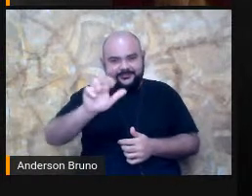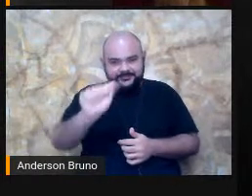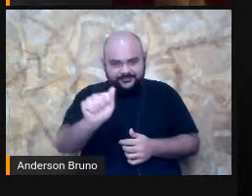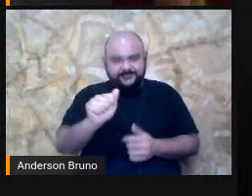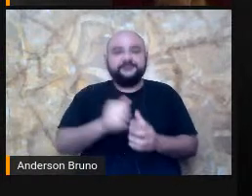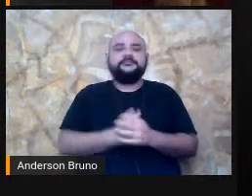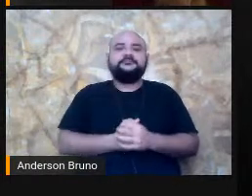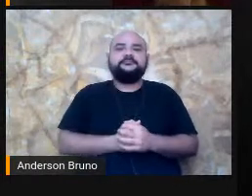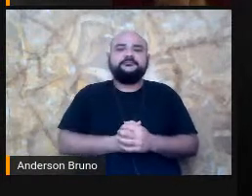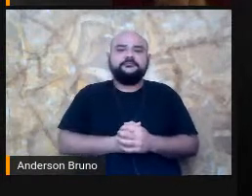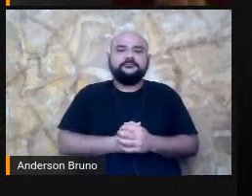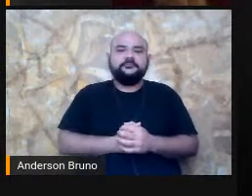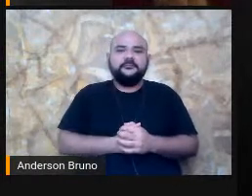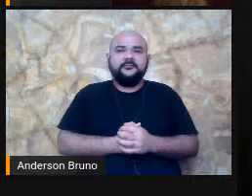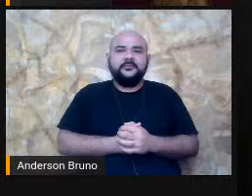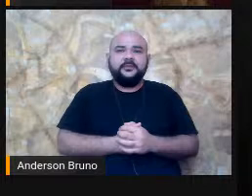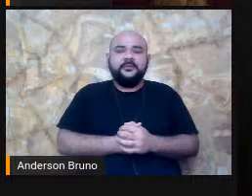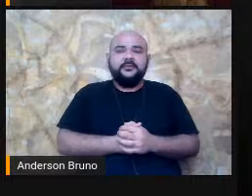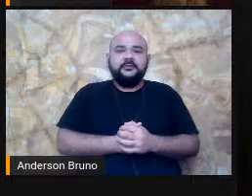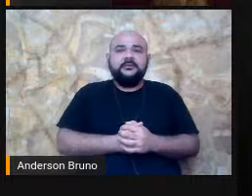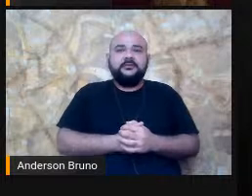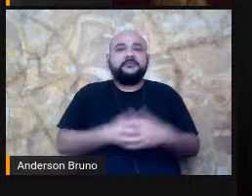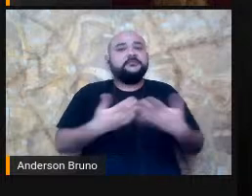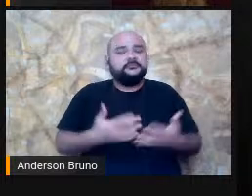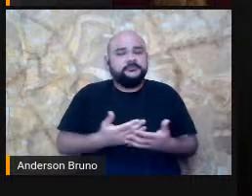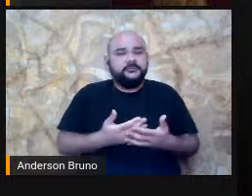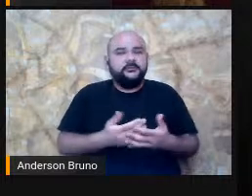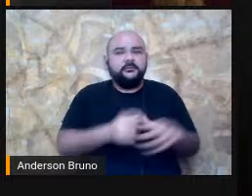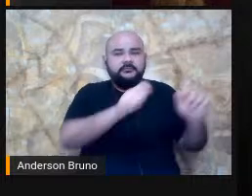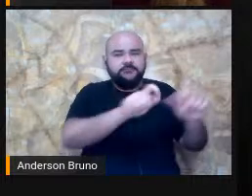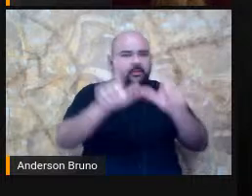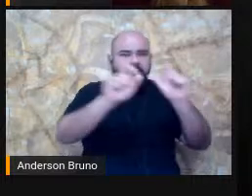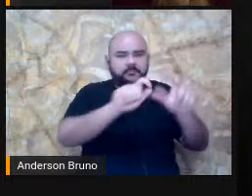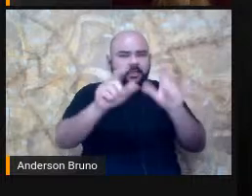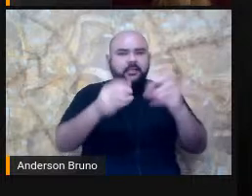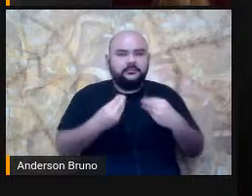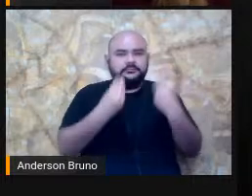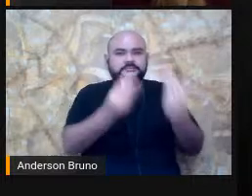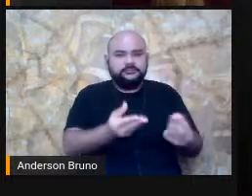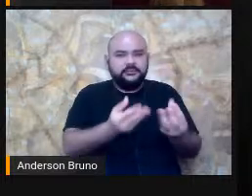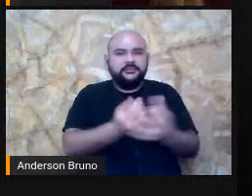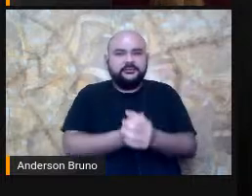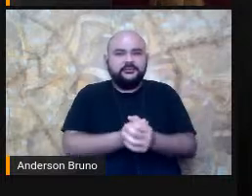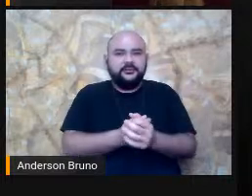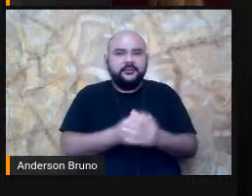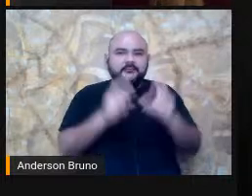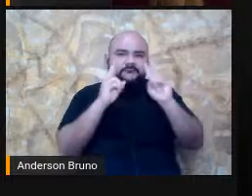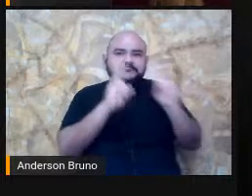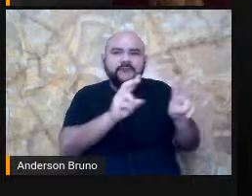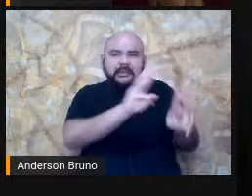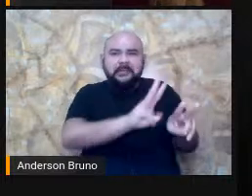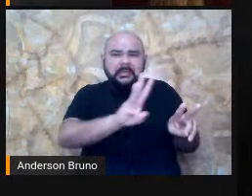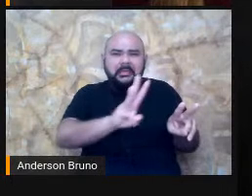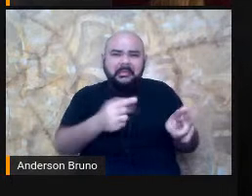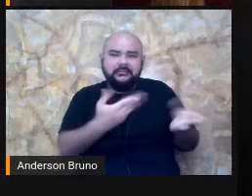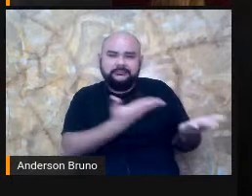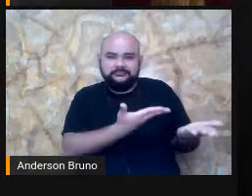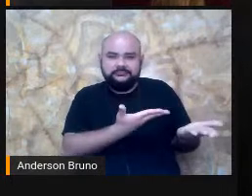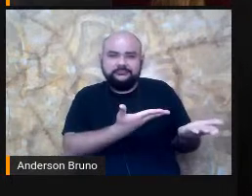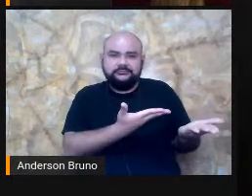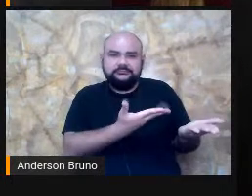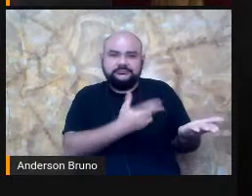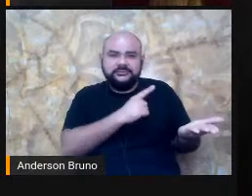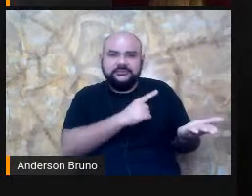ficarão disponíveis também, então, deficienciavisual.pt barraliteratura.htm. Nesta